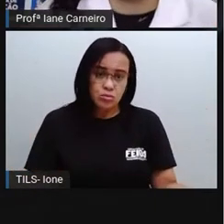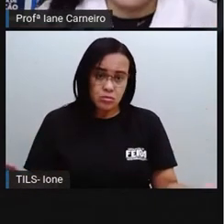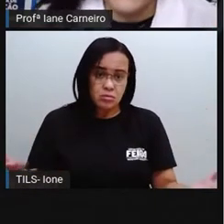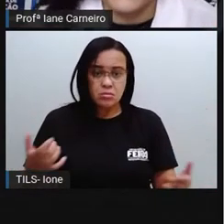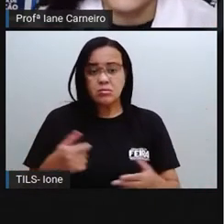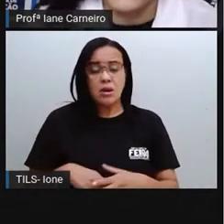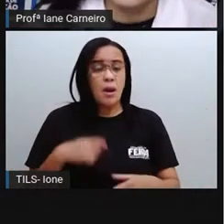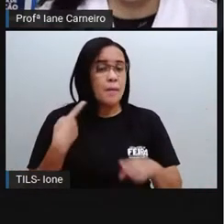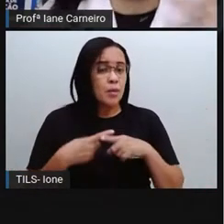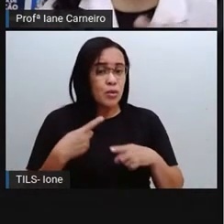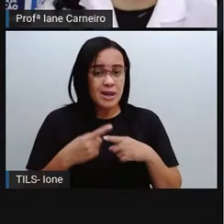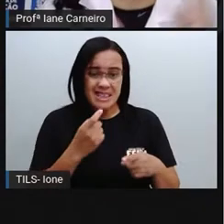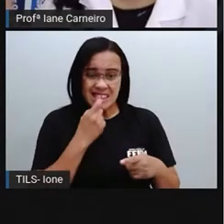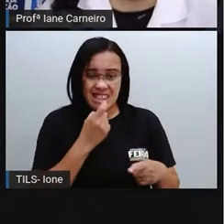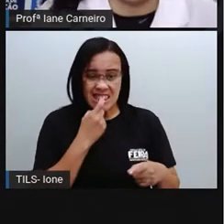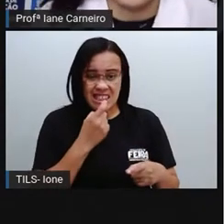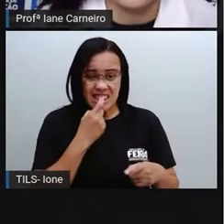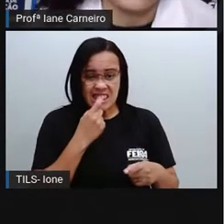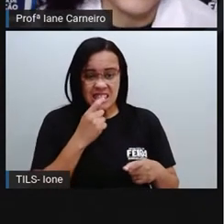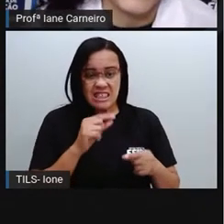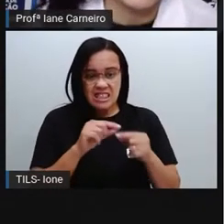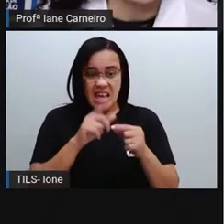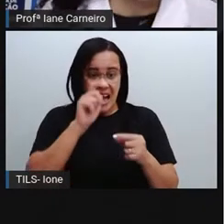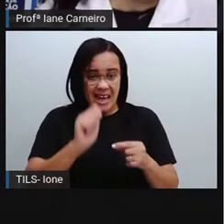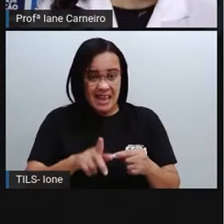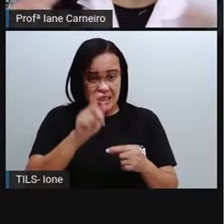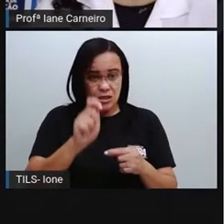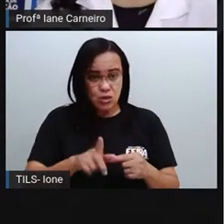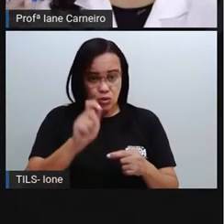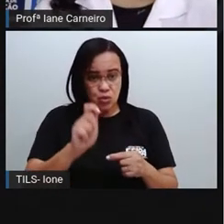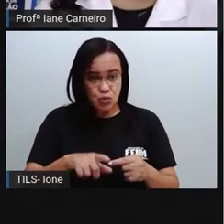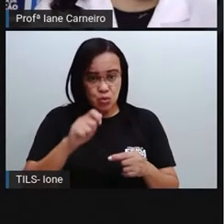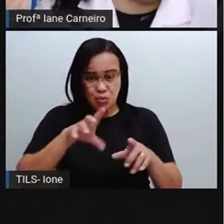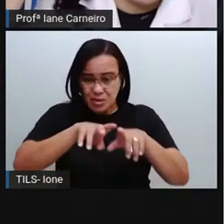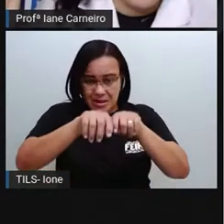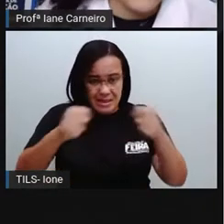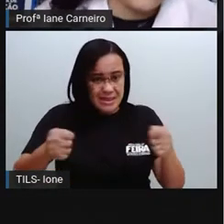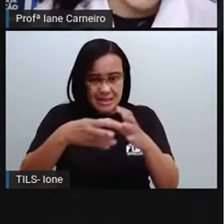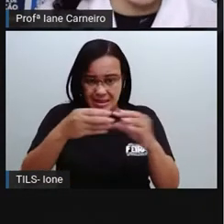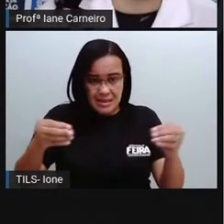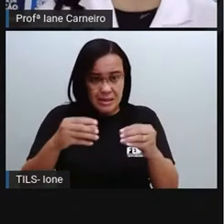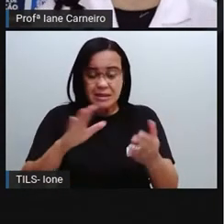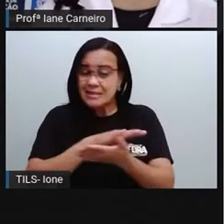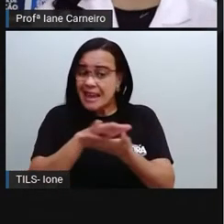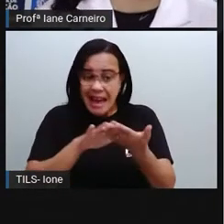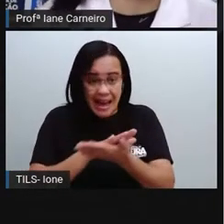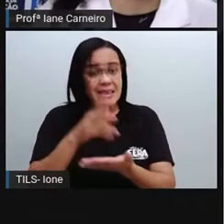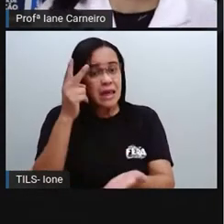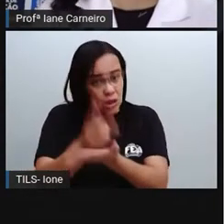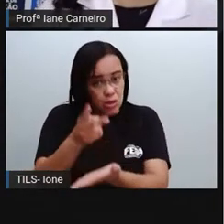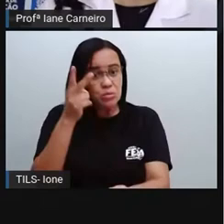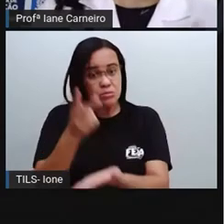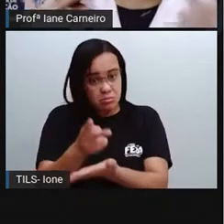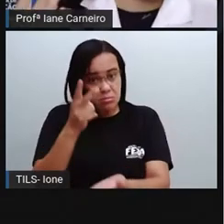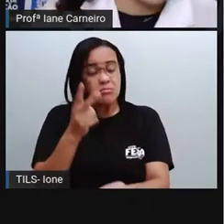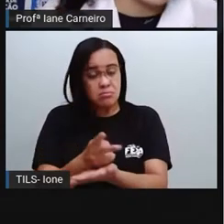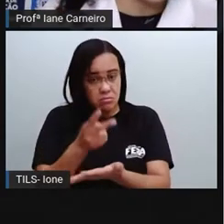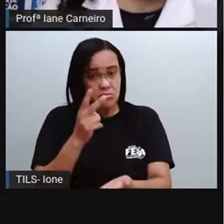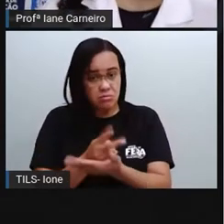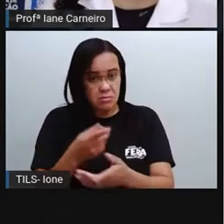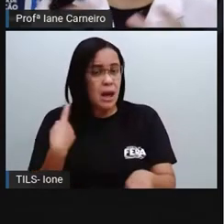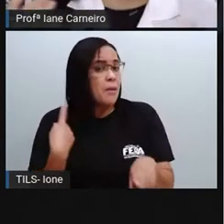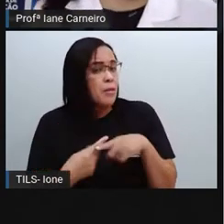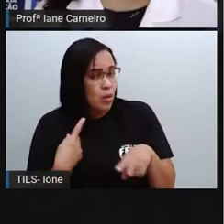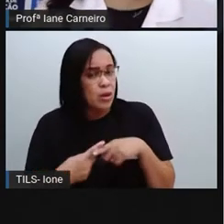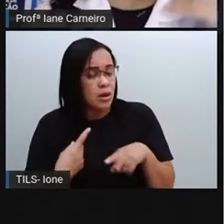limpa o ouvido na praia, a gente não usa o cotonete na praia, como é que aquele cotonete foi parar na praia? Provavelmente